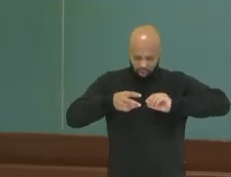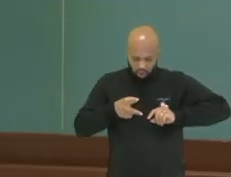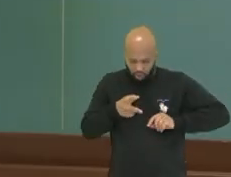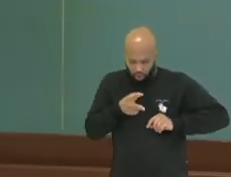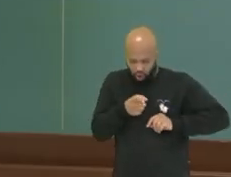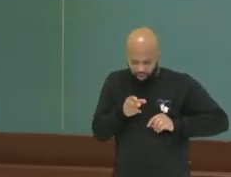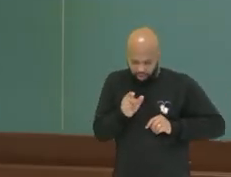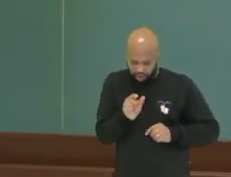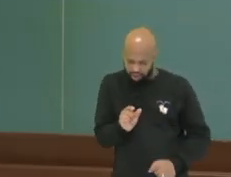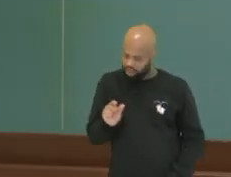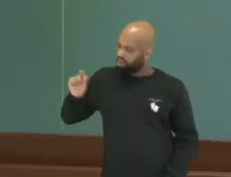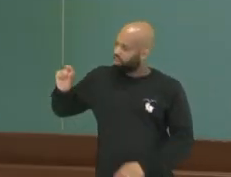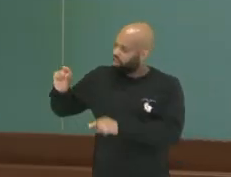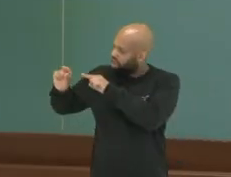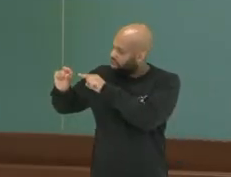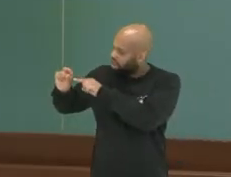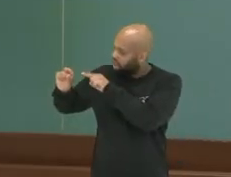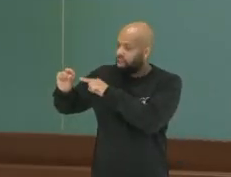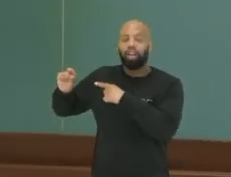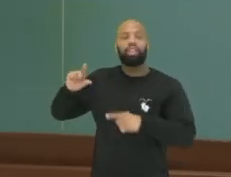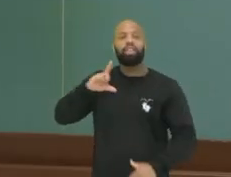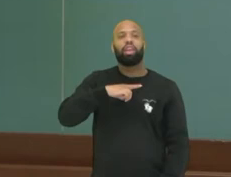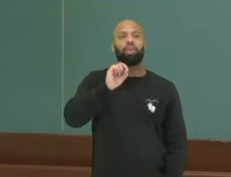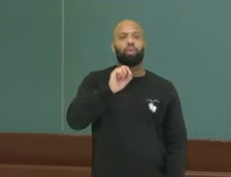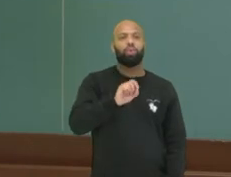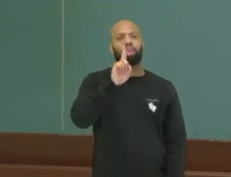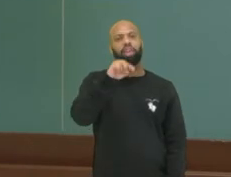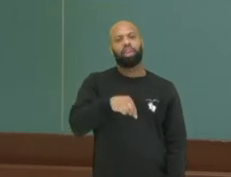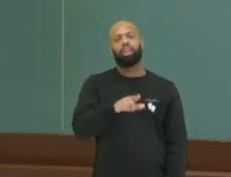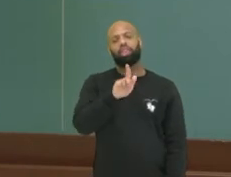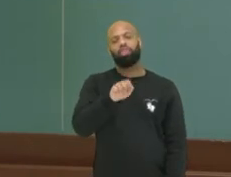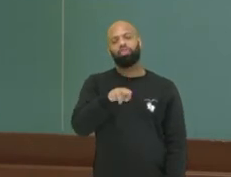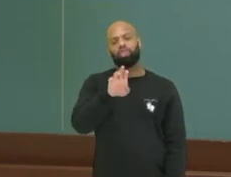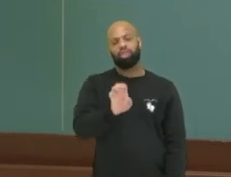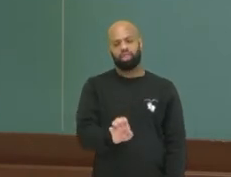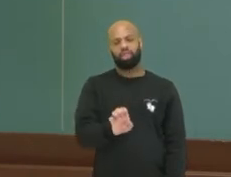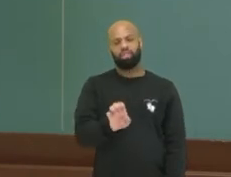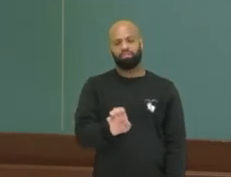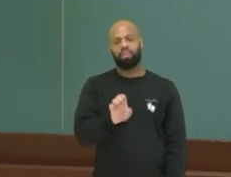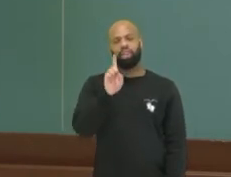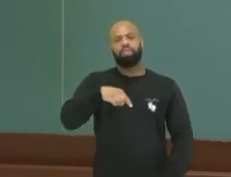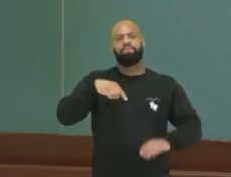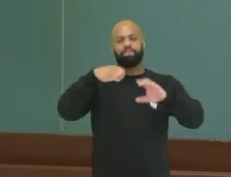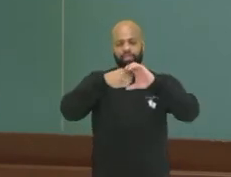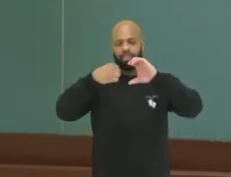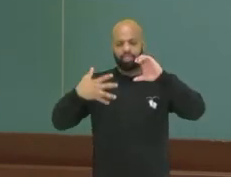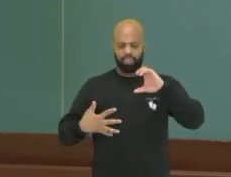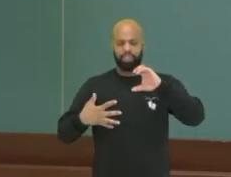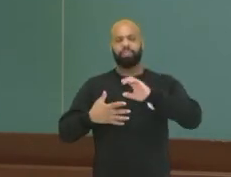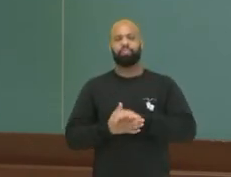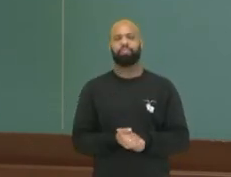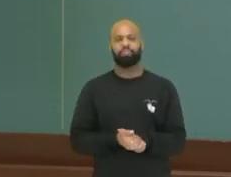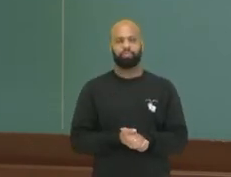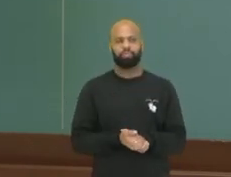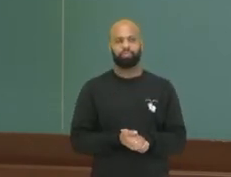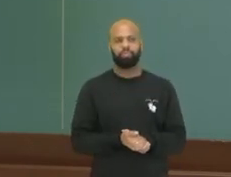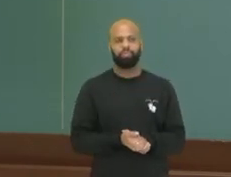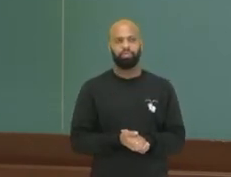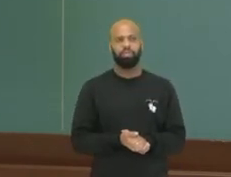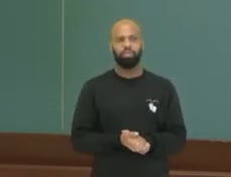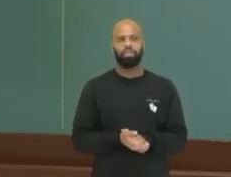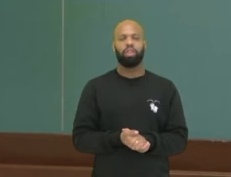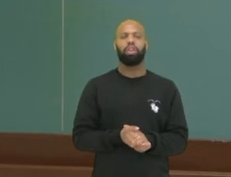dessa estrutura de DNA, nós vamos encontrar, então, essas características que a professora acabou de falar para vocês.